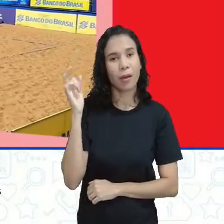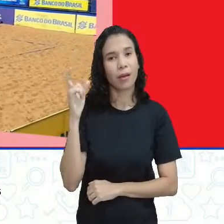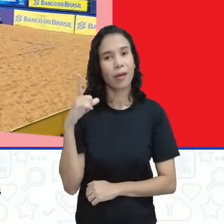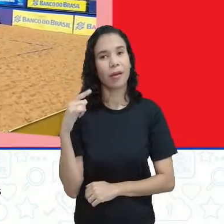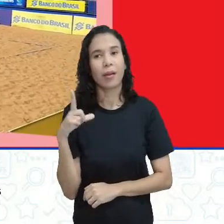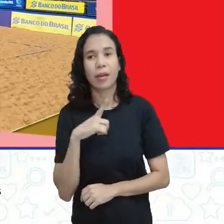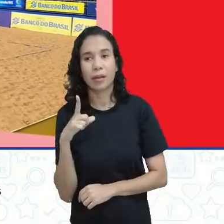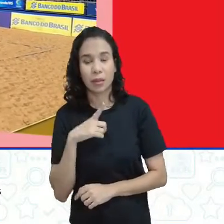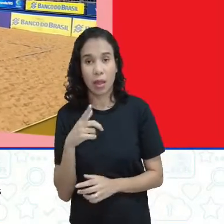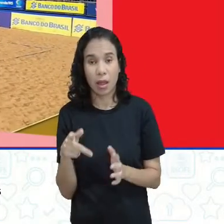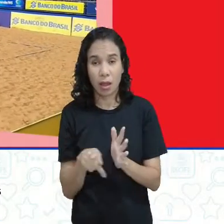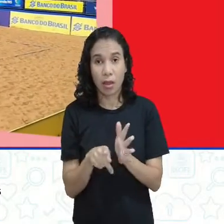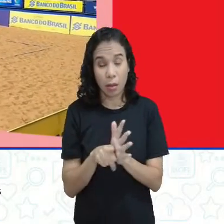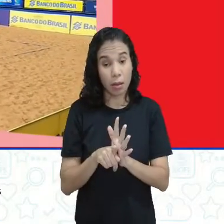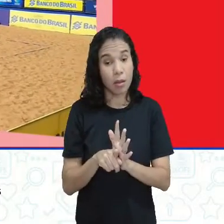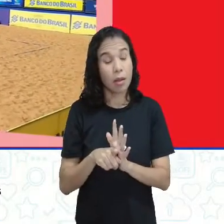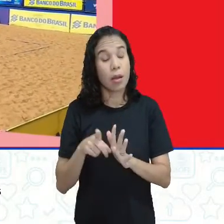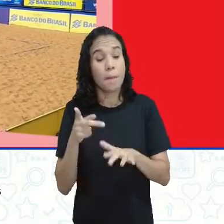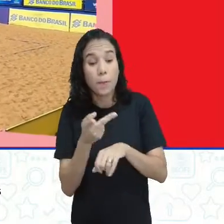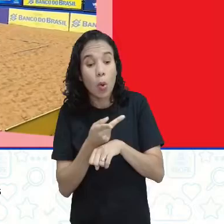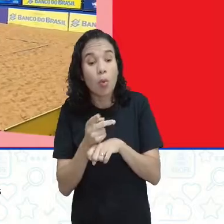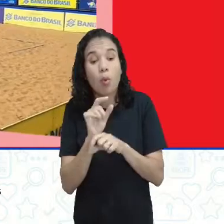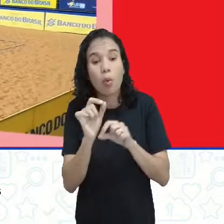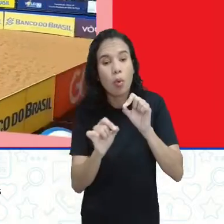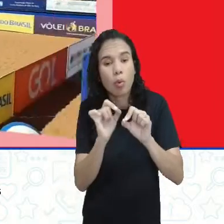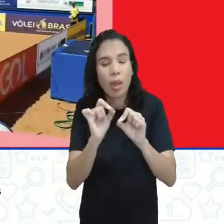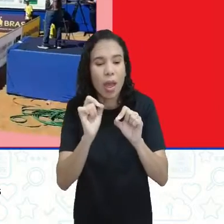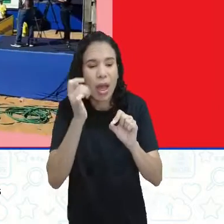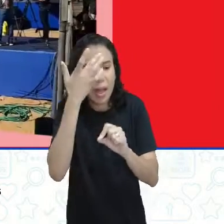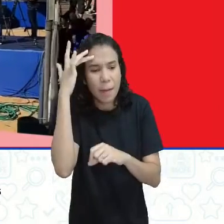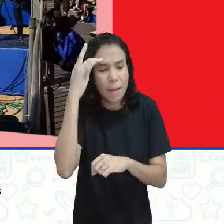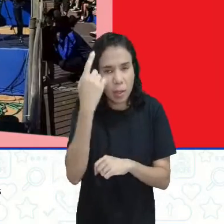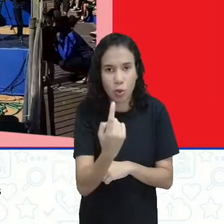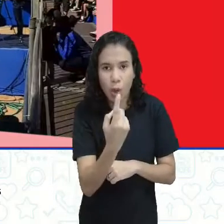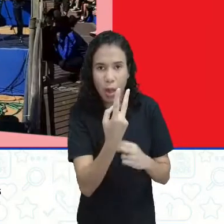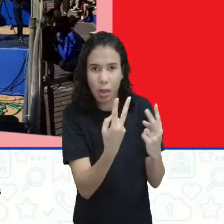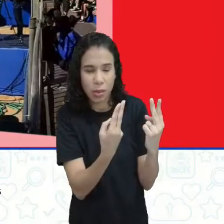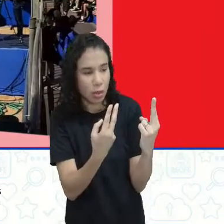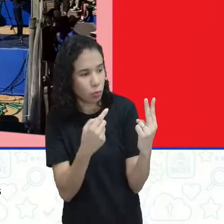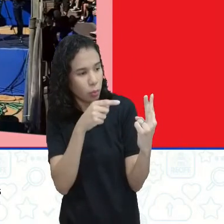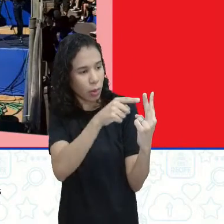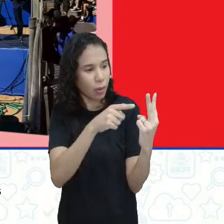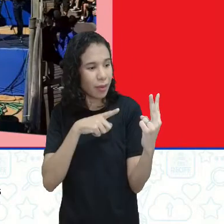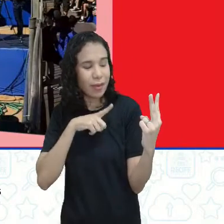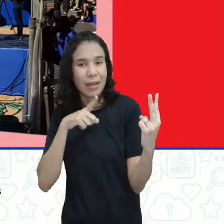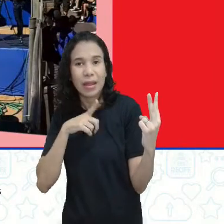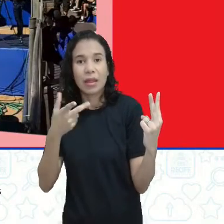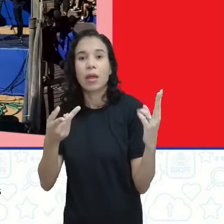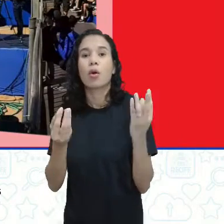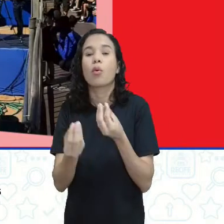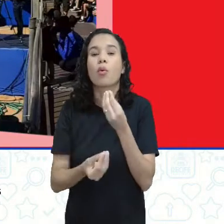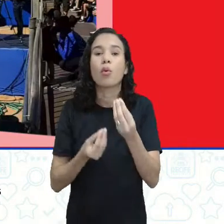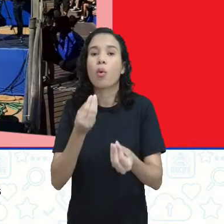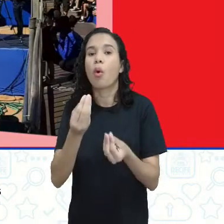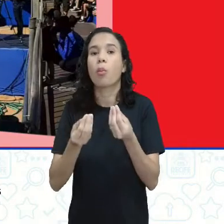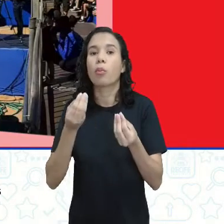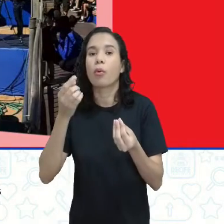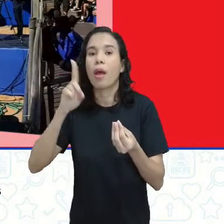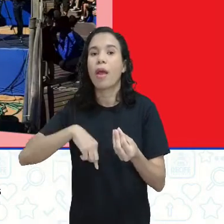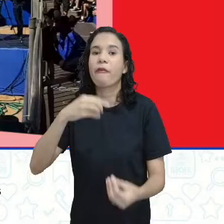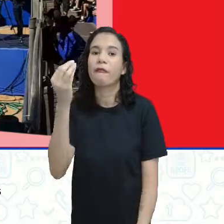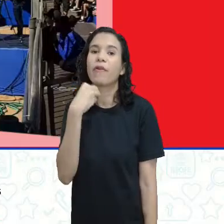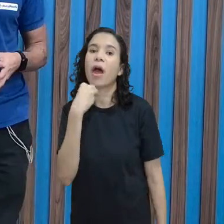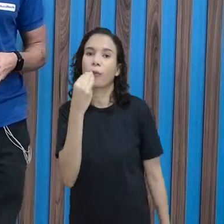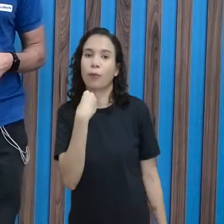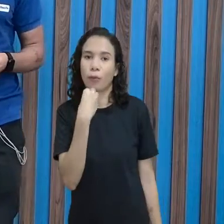quando vão sacar, elas procuram aquela pessoa da dupla que tem um ataque que elas consideram mais